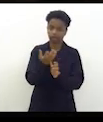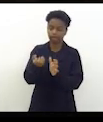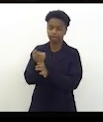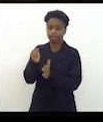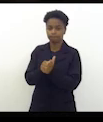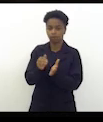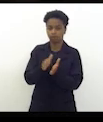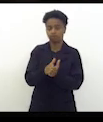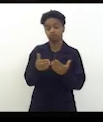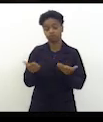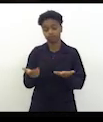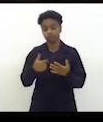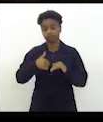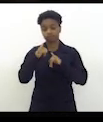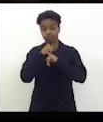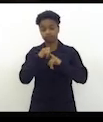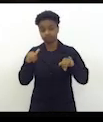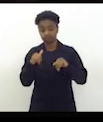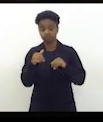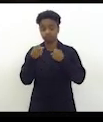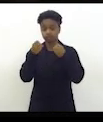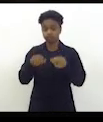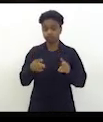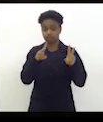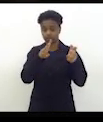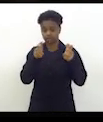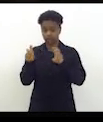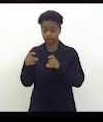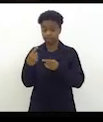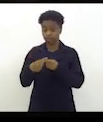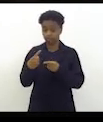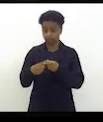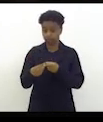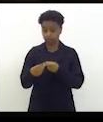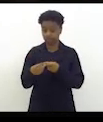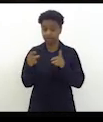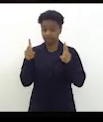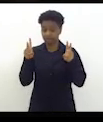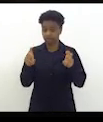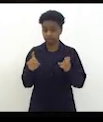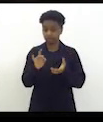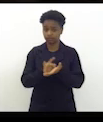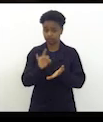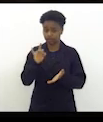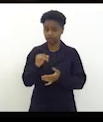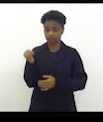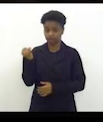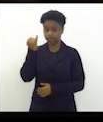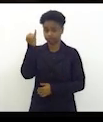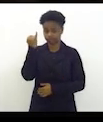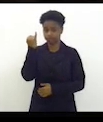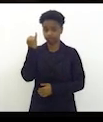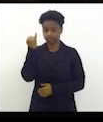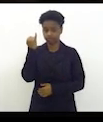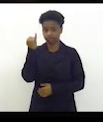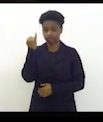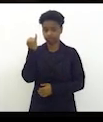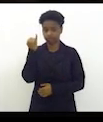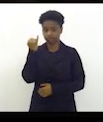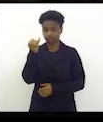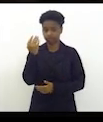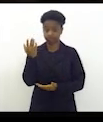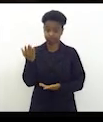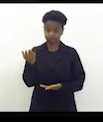atenção sobre esse tema porque esse tema é absolutamente oportuno está em